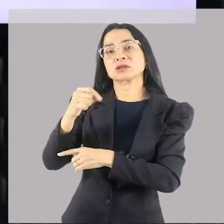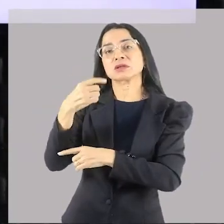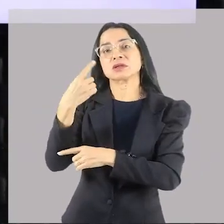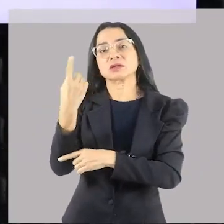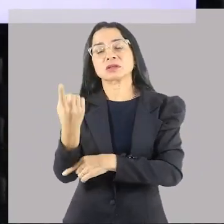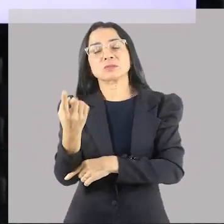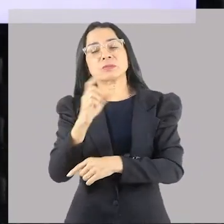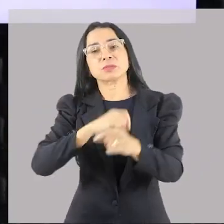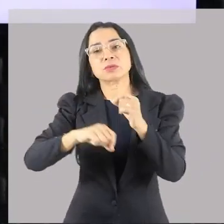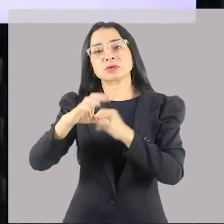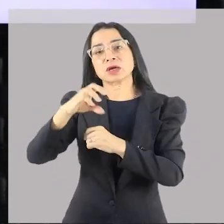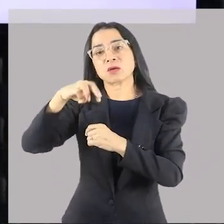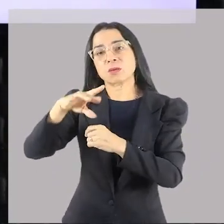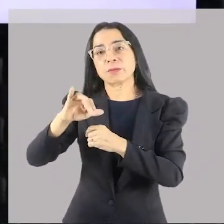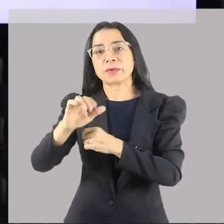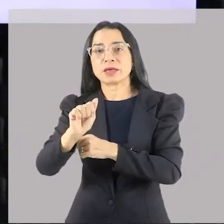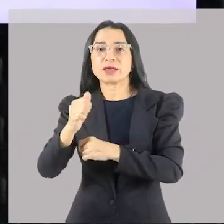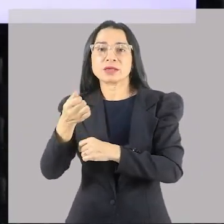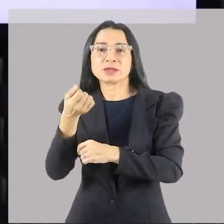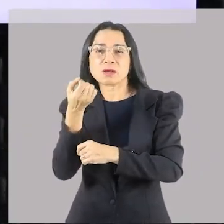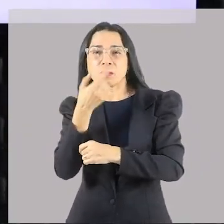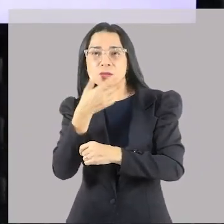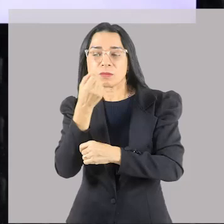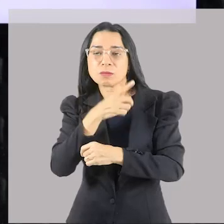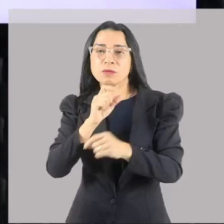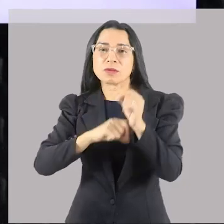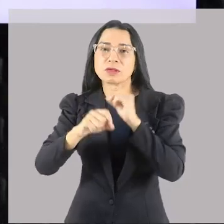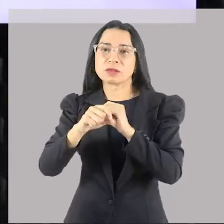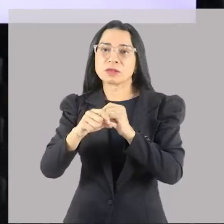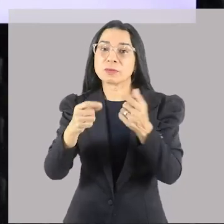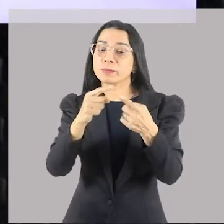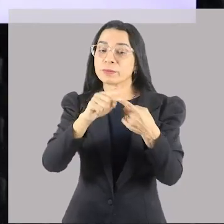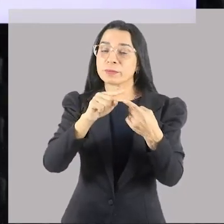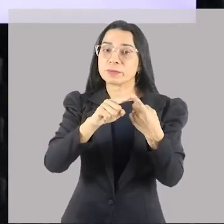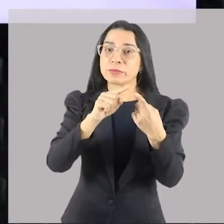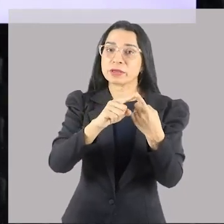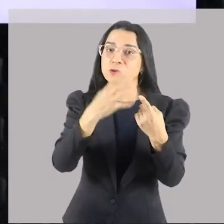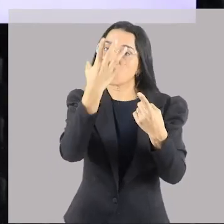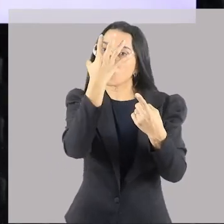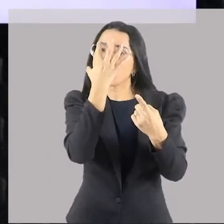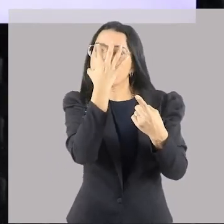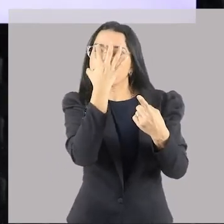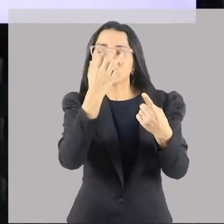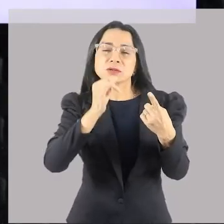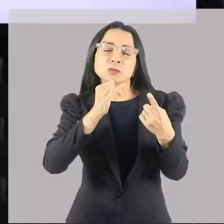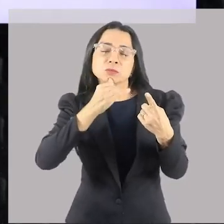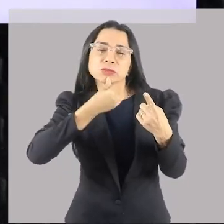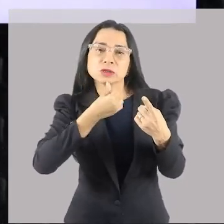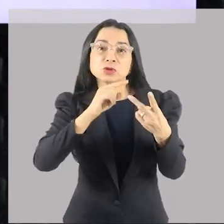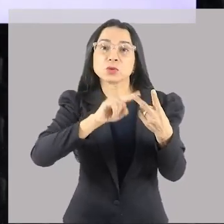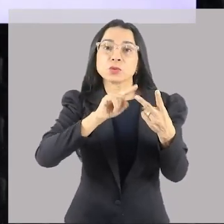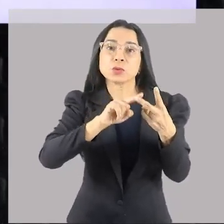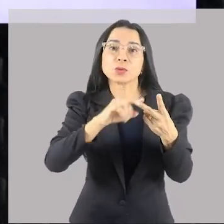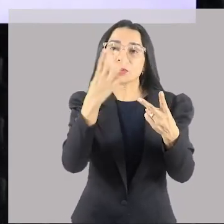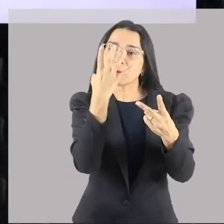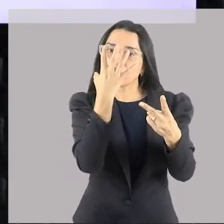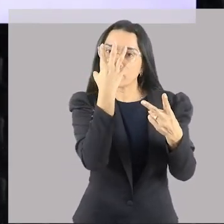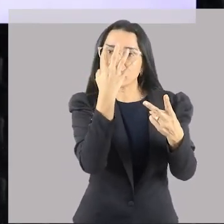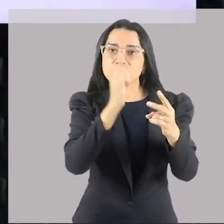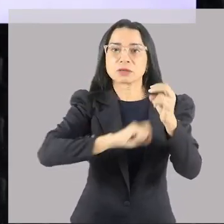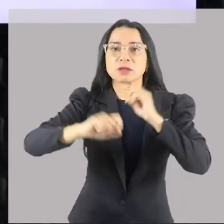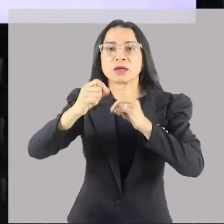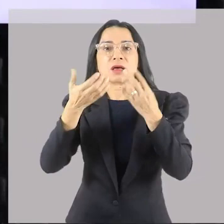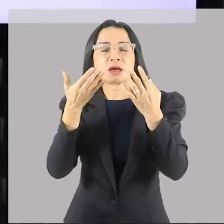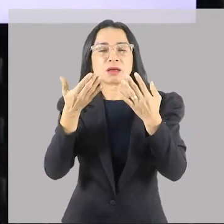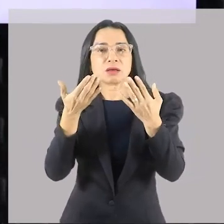uma máscara triste e uma máscara alegre. Já o local em si, chamado de teatron,